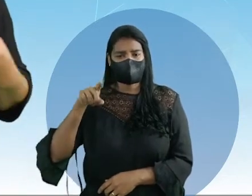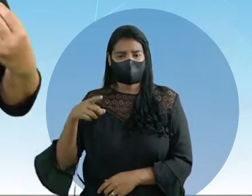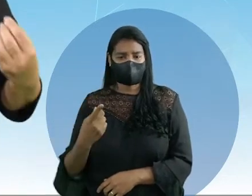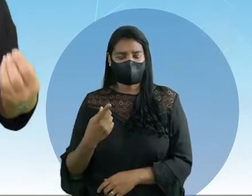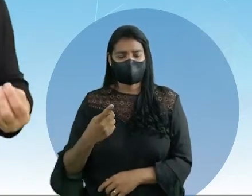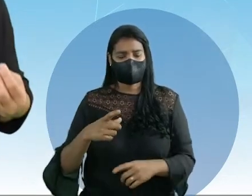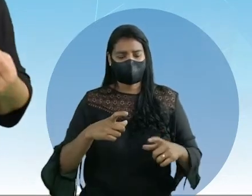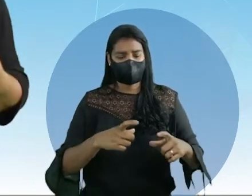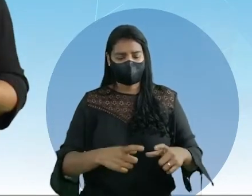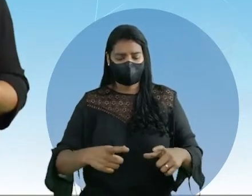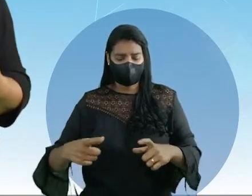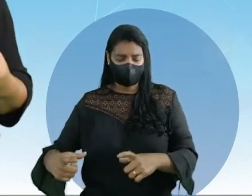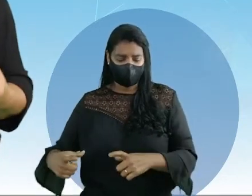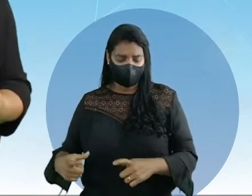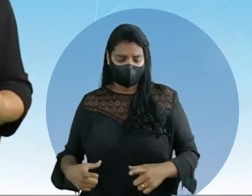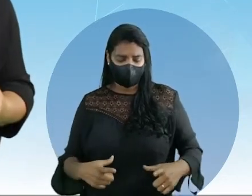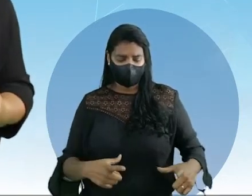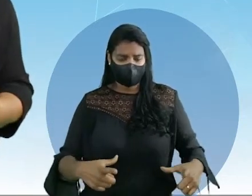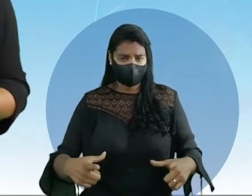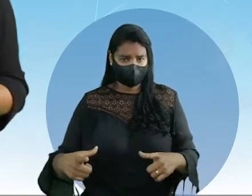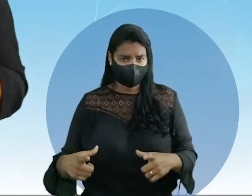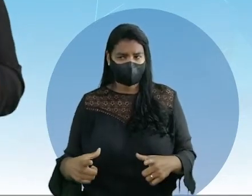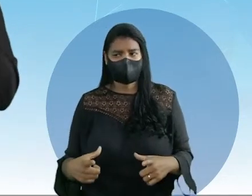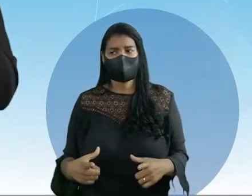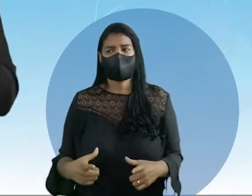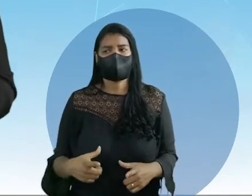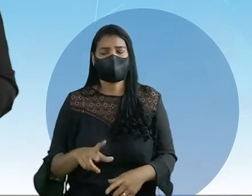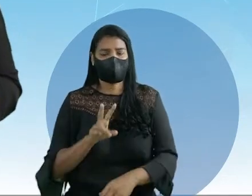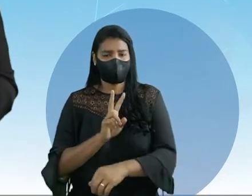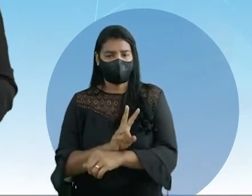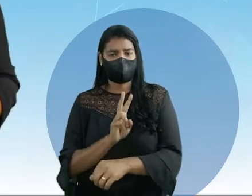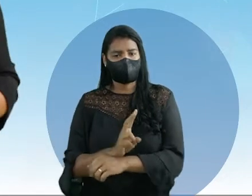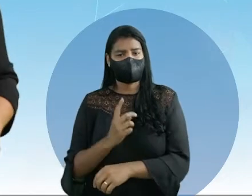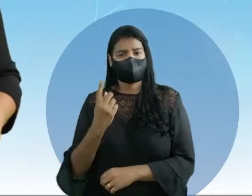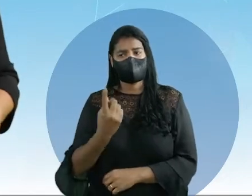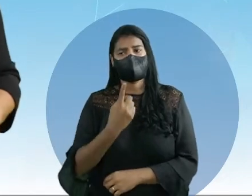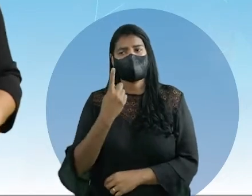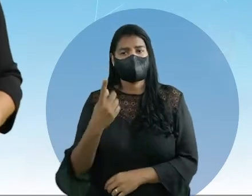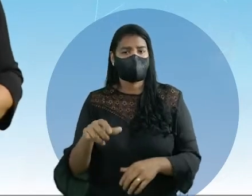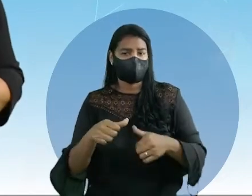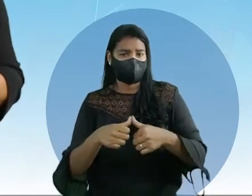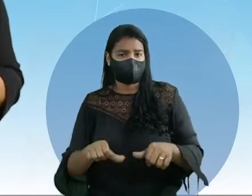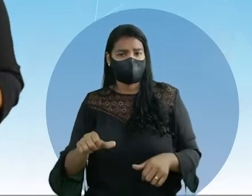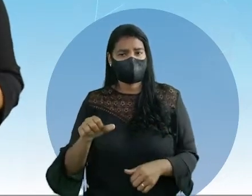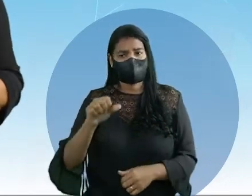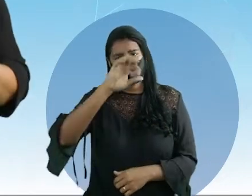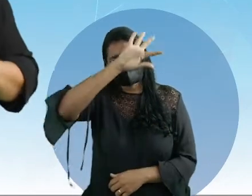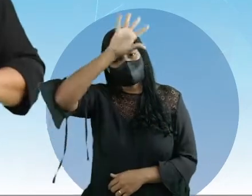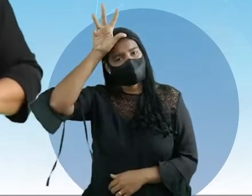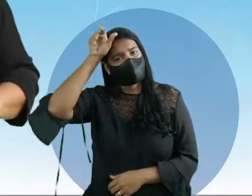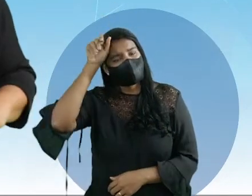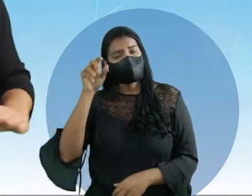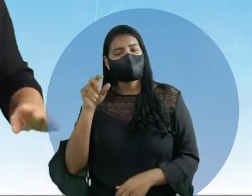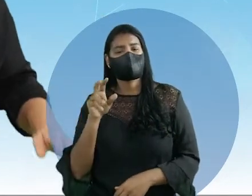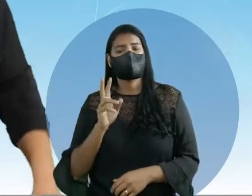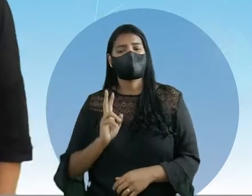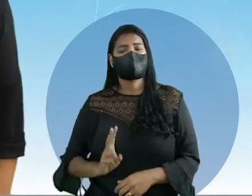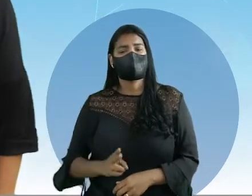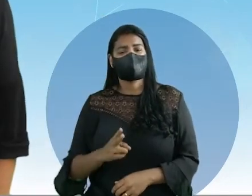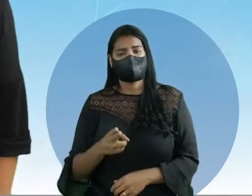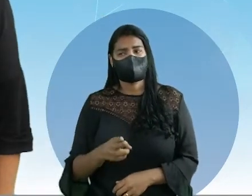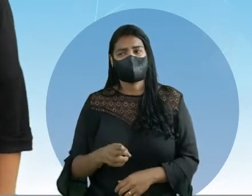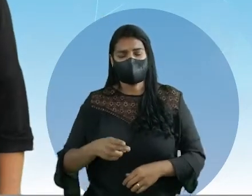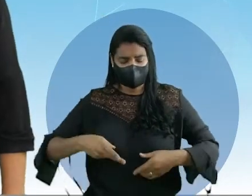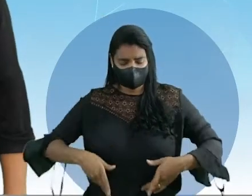ela abriga centenas de espécies ameaçadas. É a única região do Pantanal que permanece parcialmente